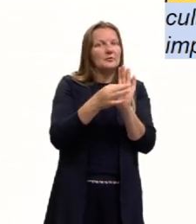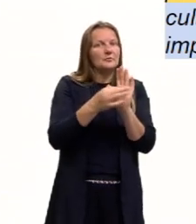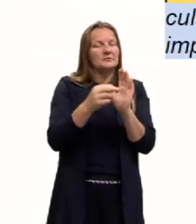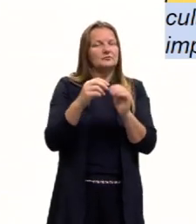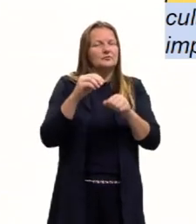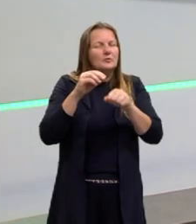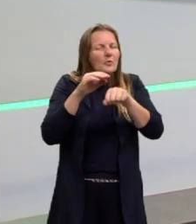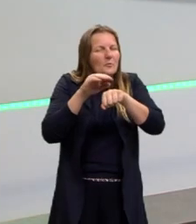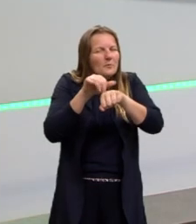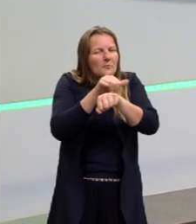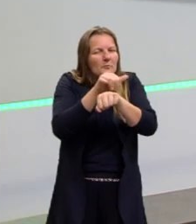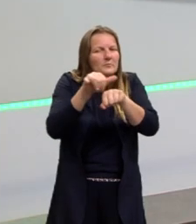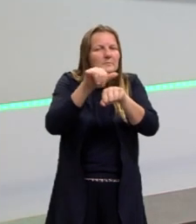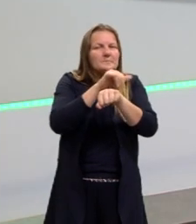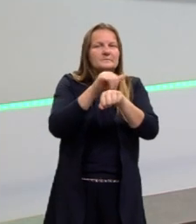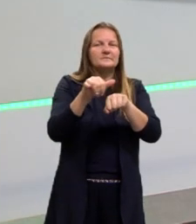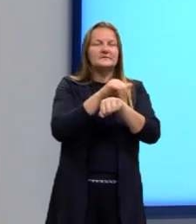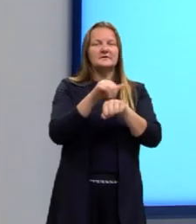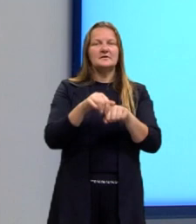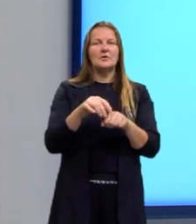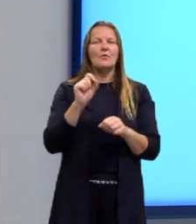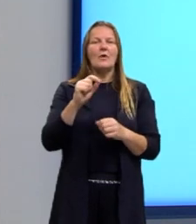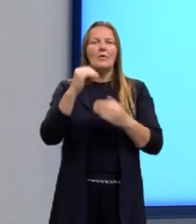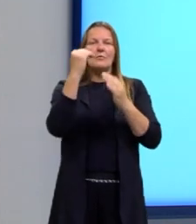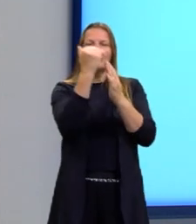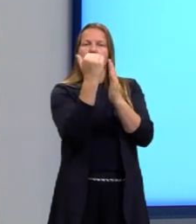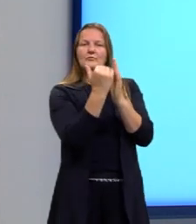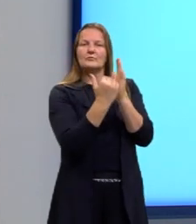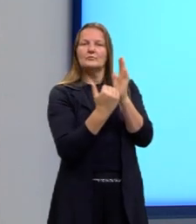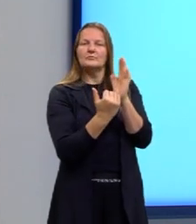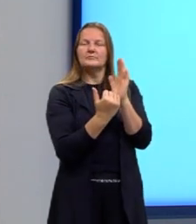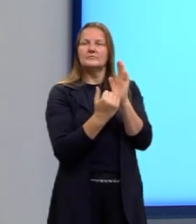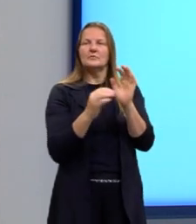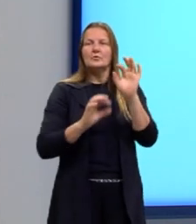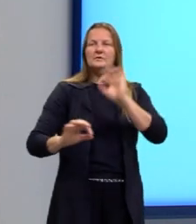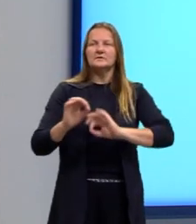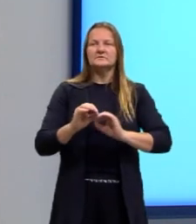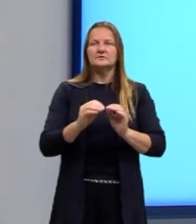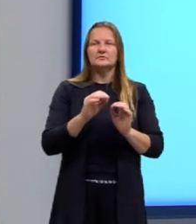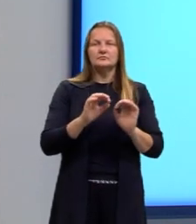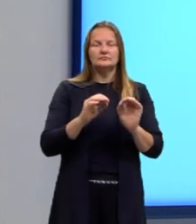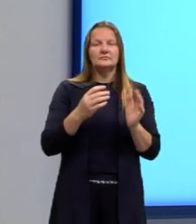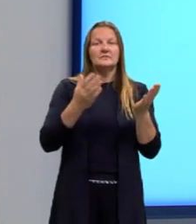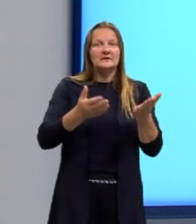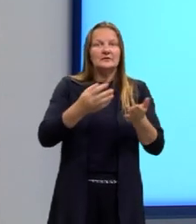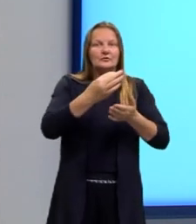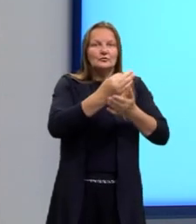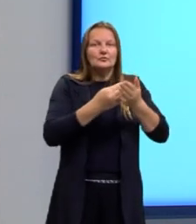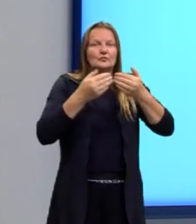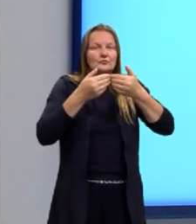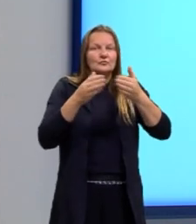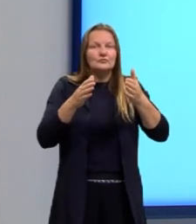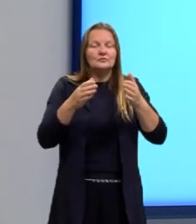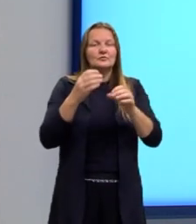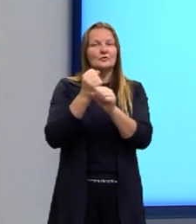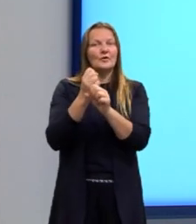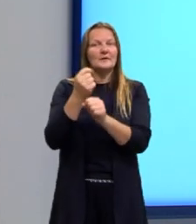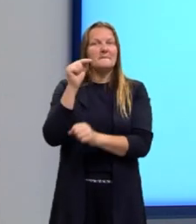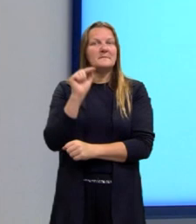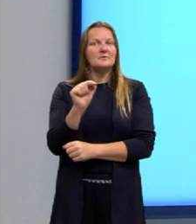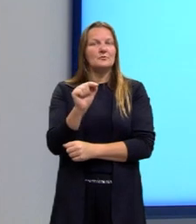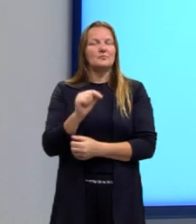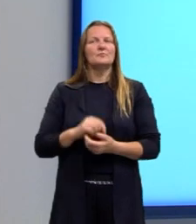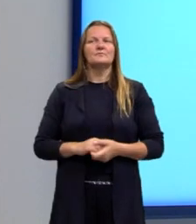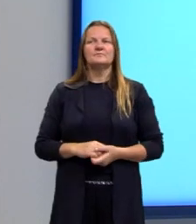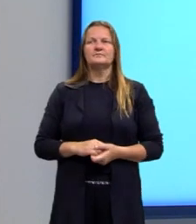usados. E, tá, mas espera aí, mas em que ordem fica isso? A gente vai olhar dentro do texto agora, dentro da introdução nota mil, que é uma